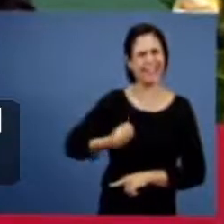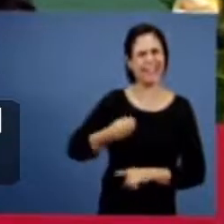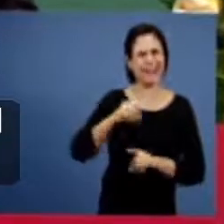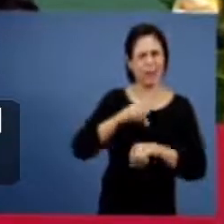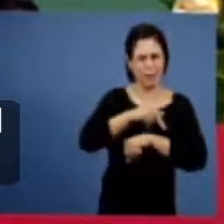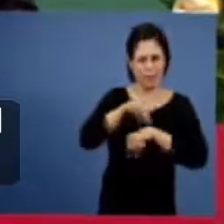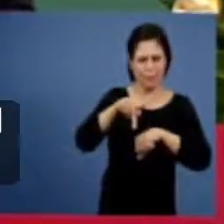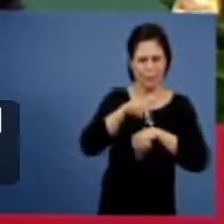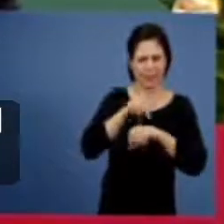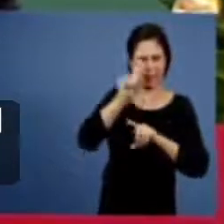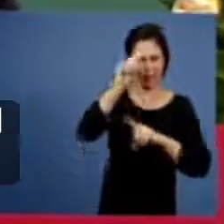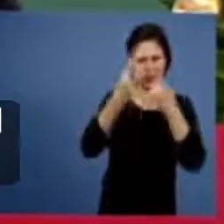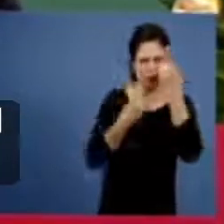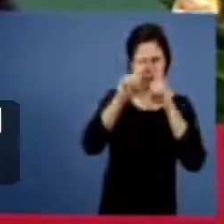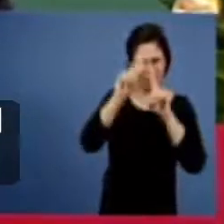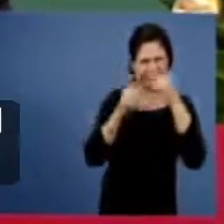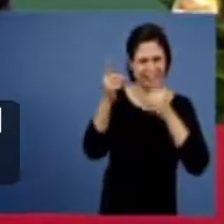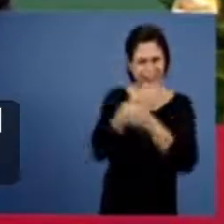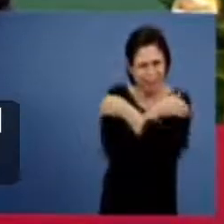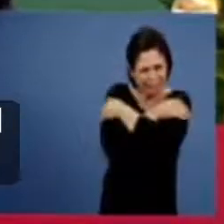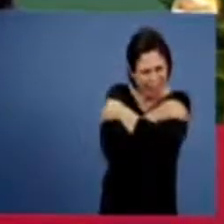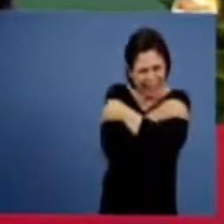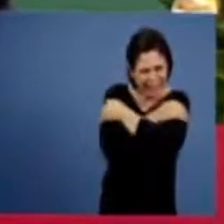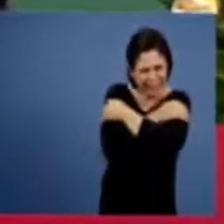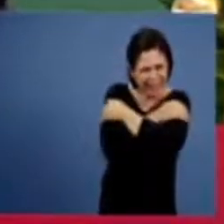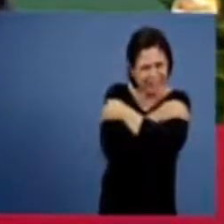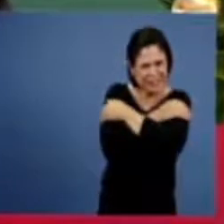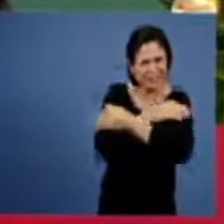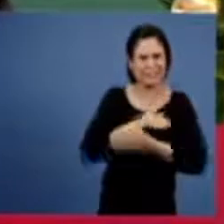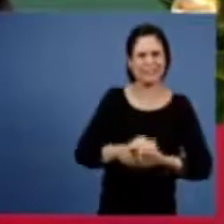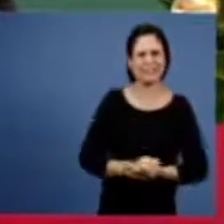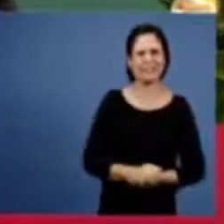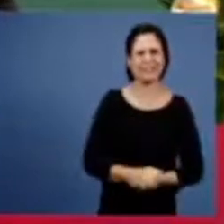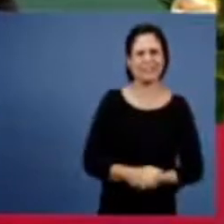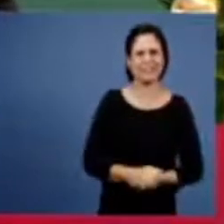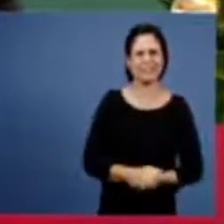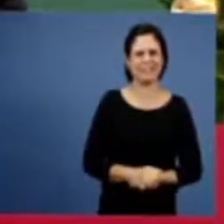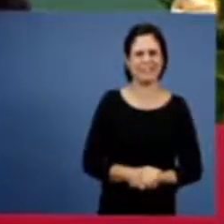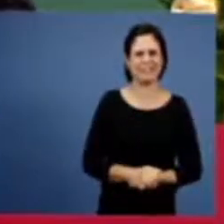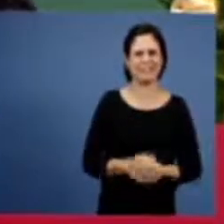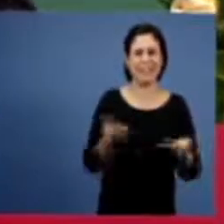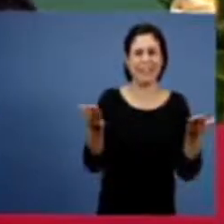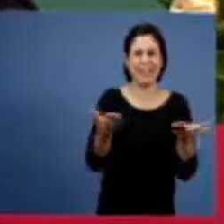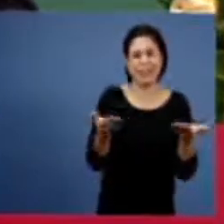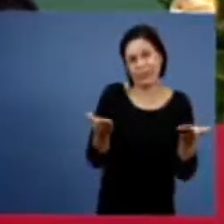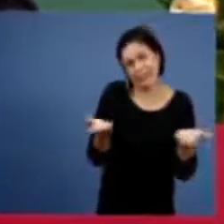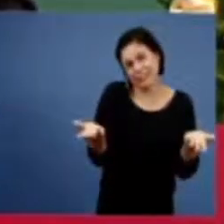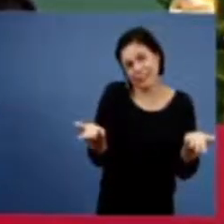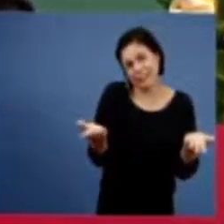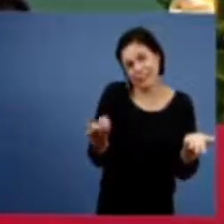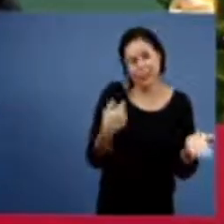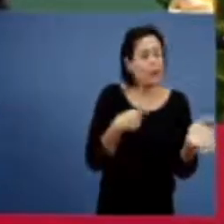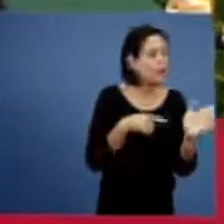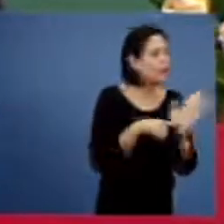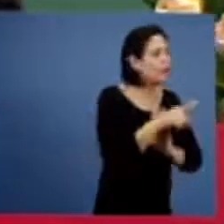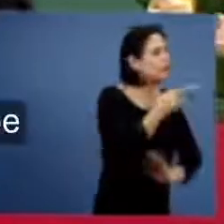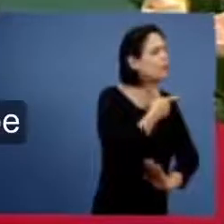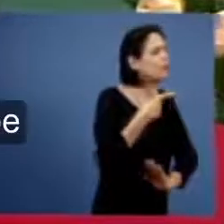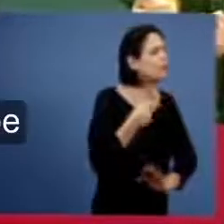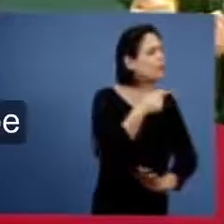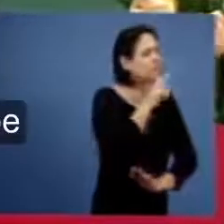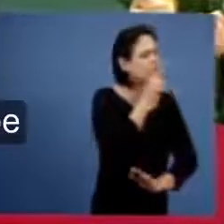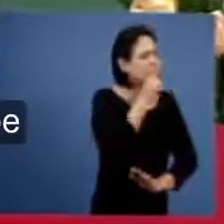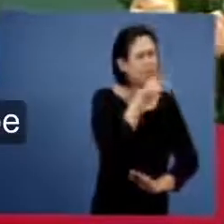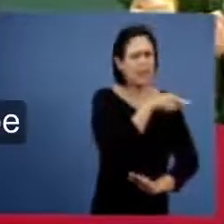Santiago no Chile o nosso abraço fraternal nesse instante eu pergunto ao pastor Gilson